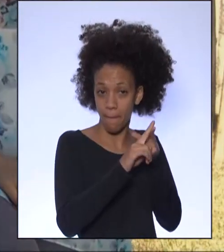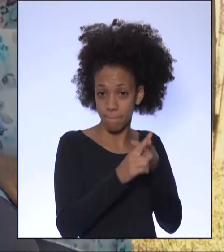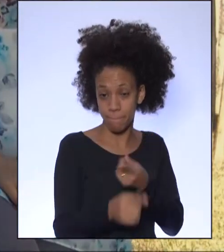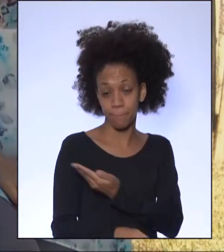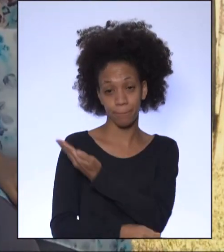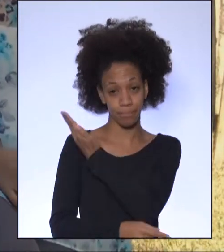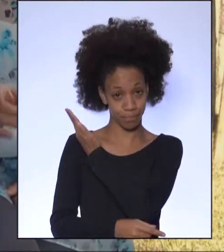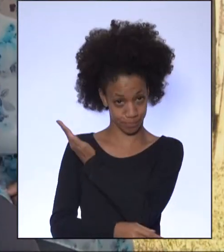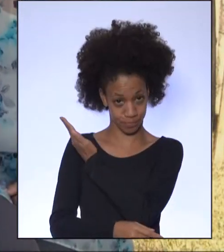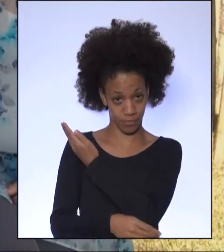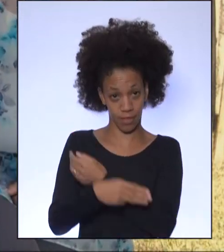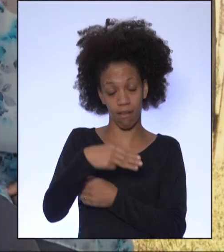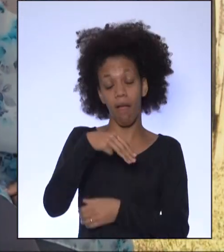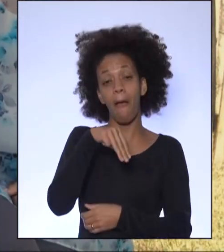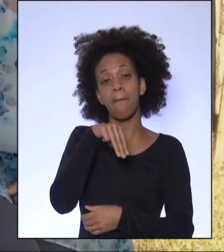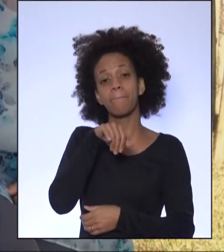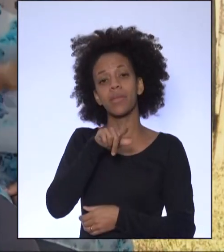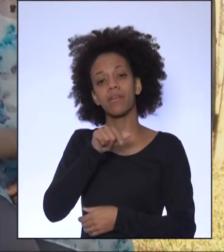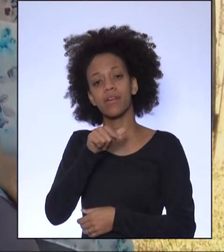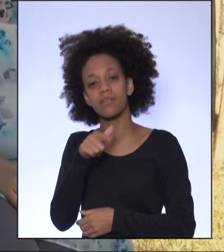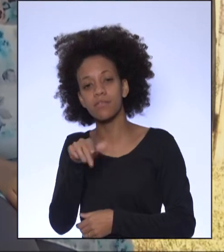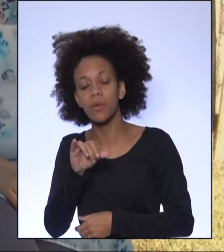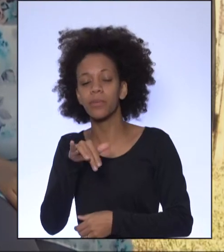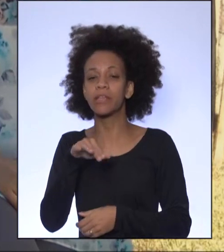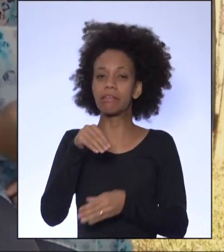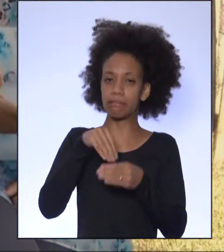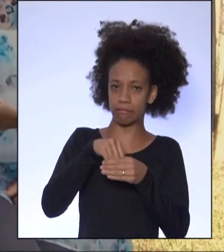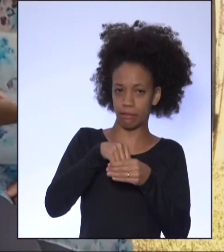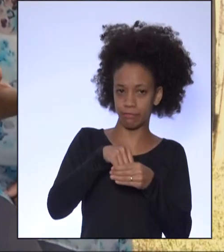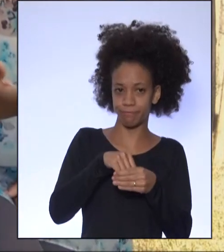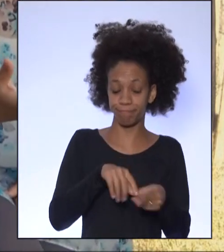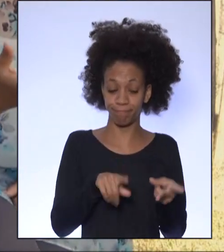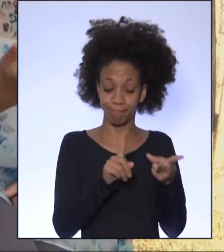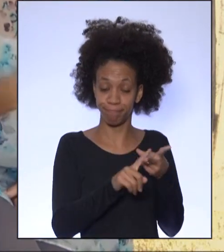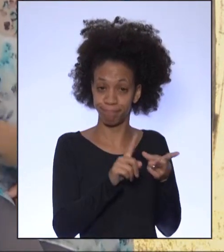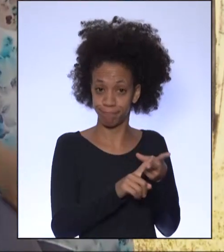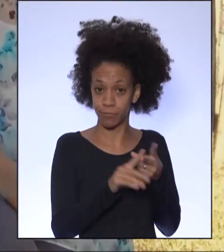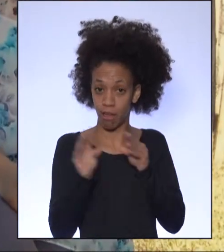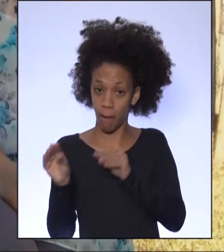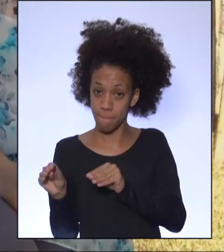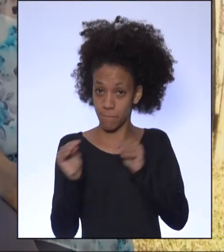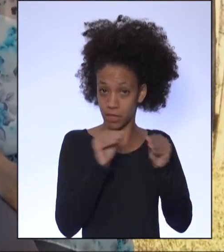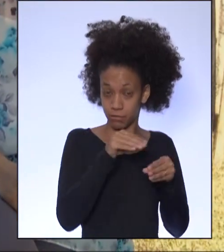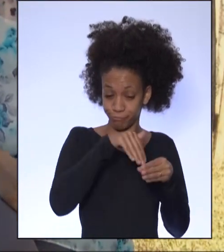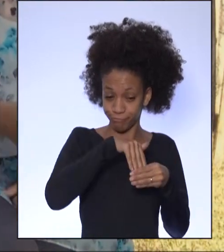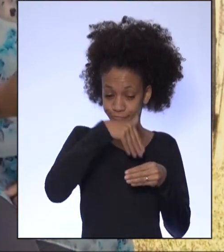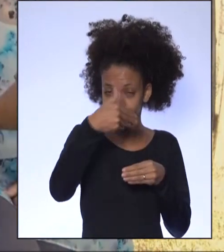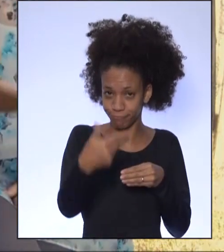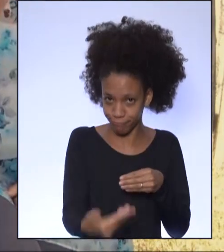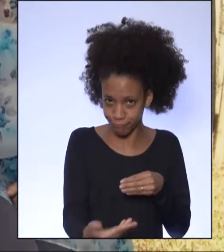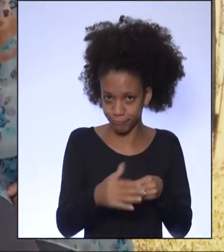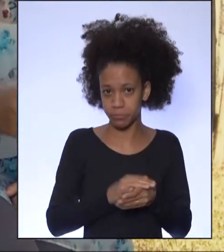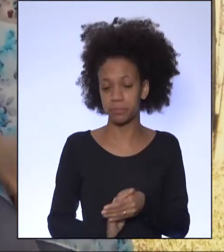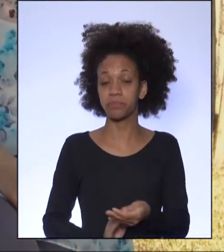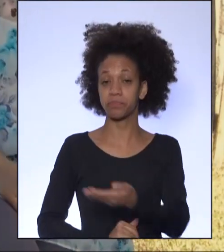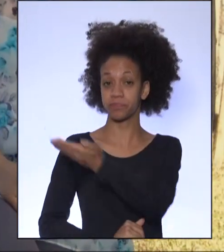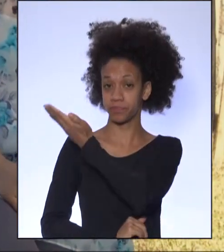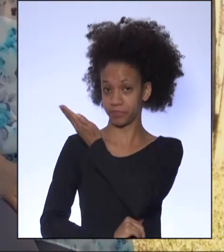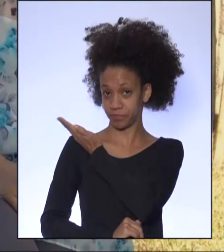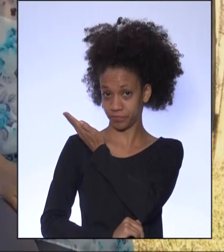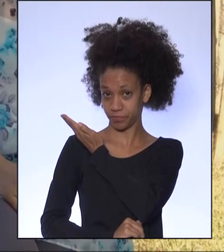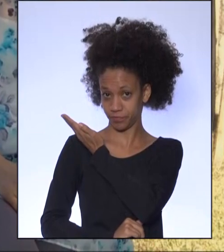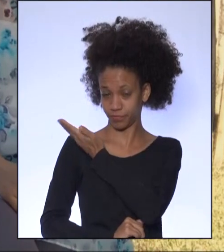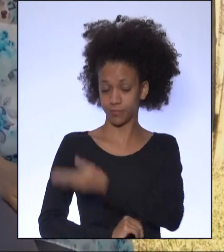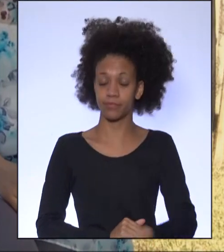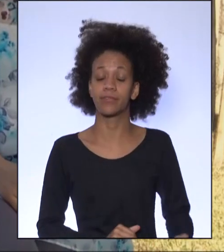interna, migração externa ou migração internacional e dentro da migração